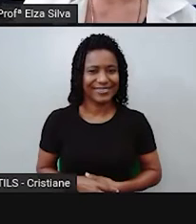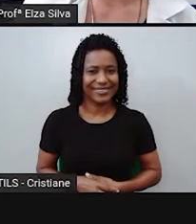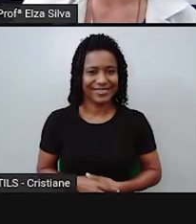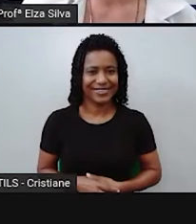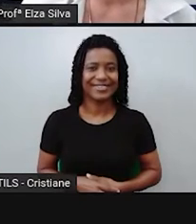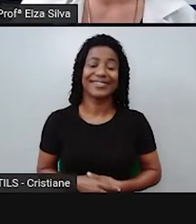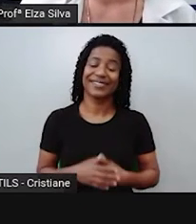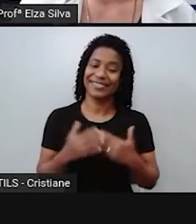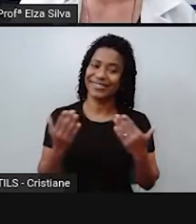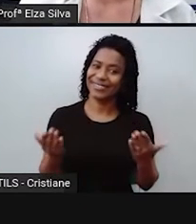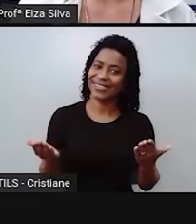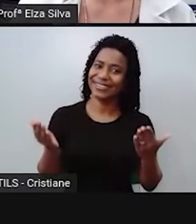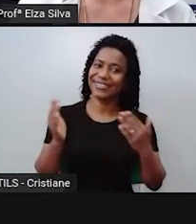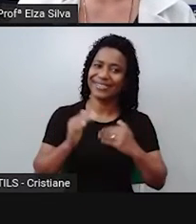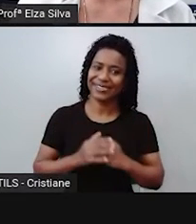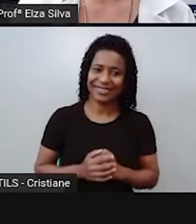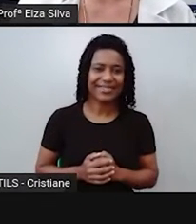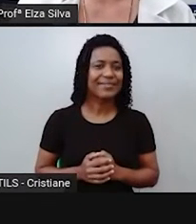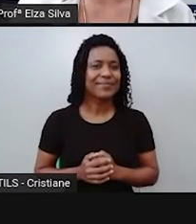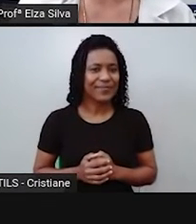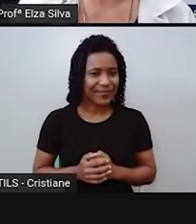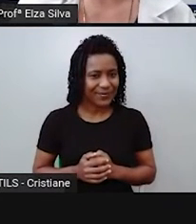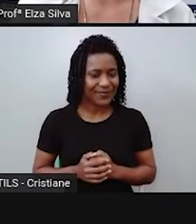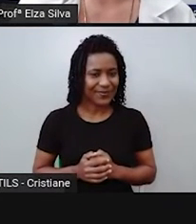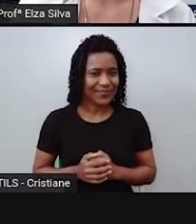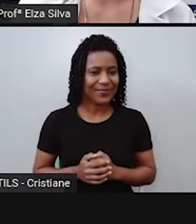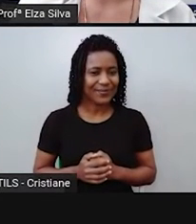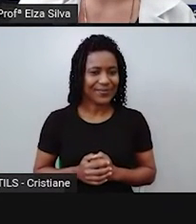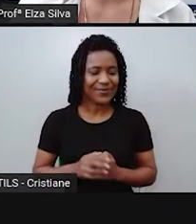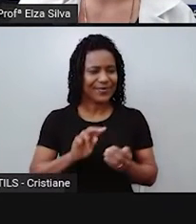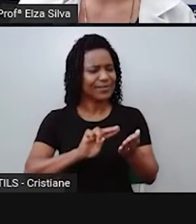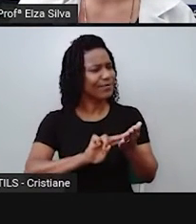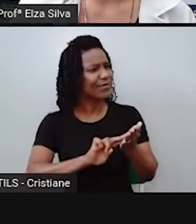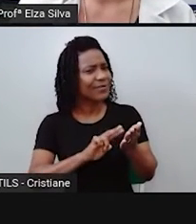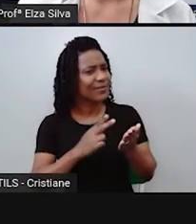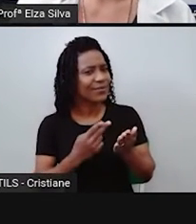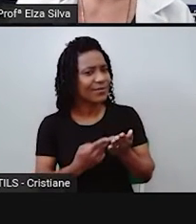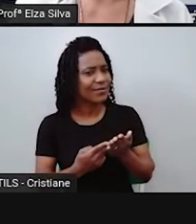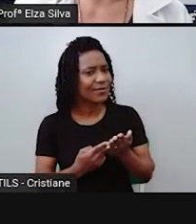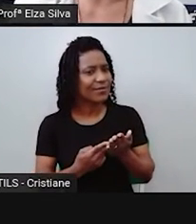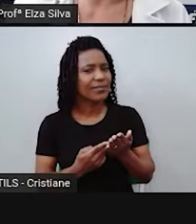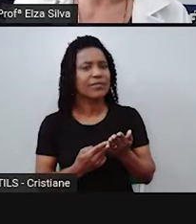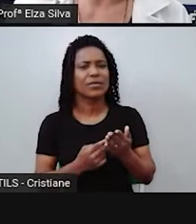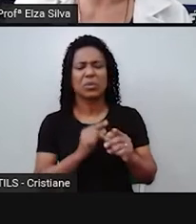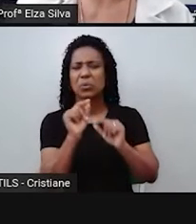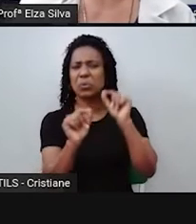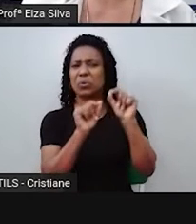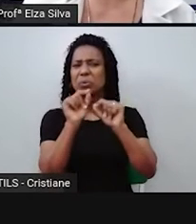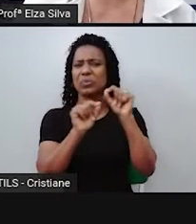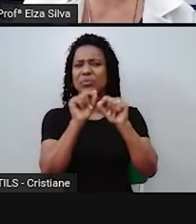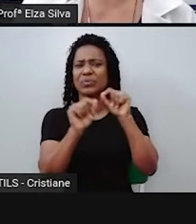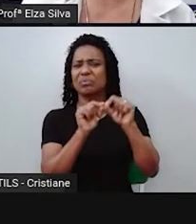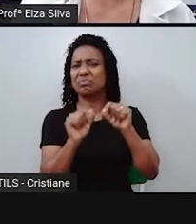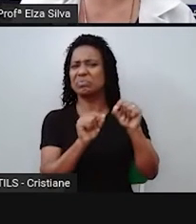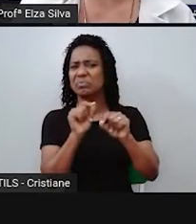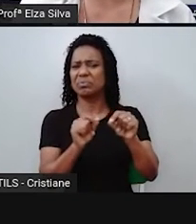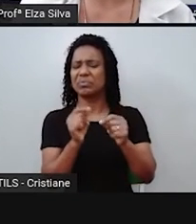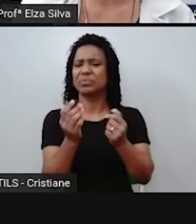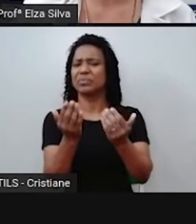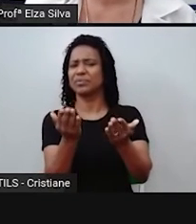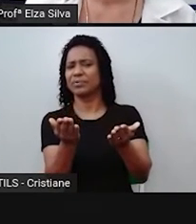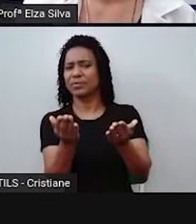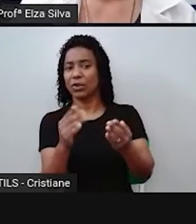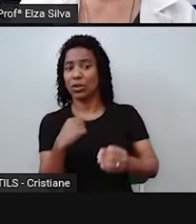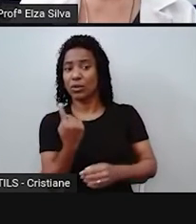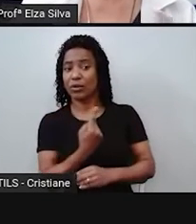Então, o well-connected text, o que será isto? O que é que nós vamos aprender agora?